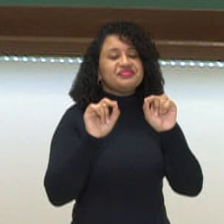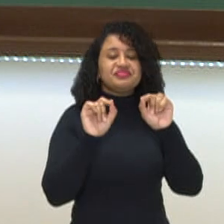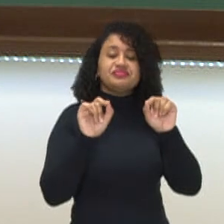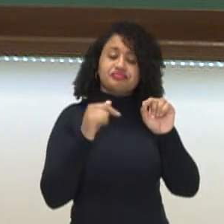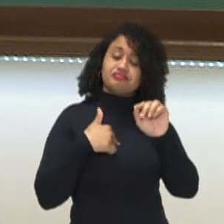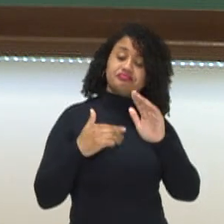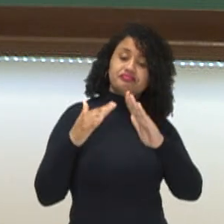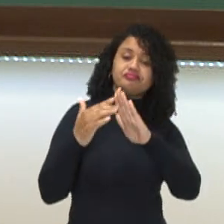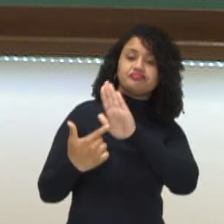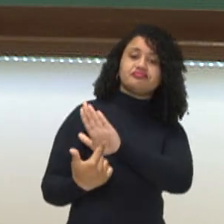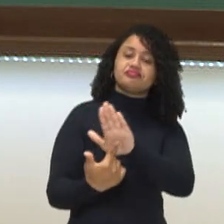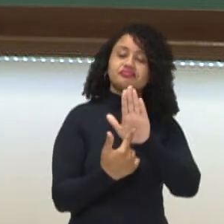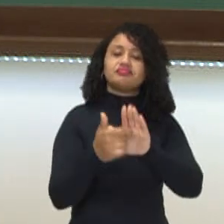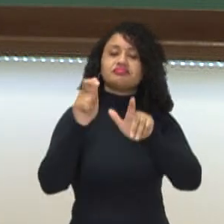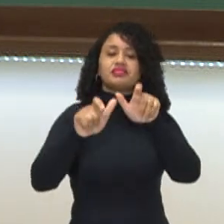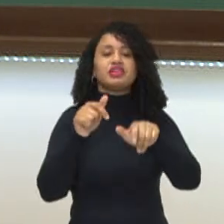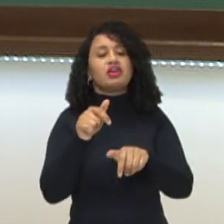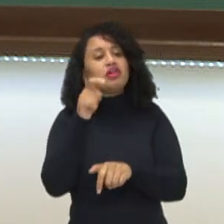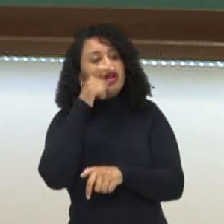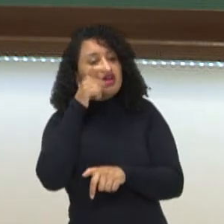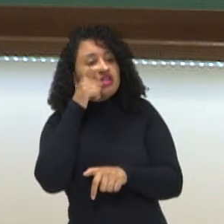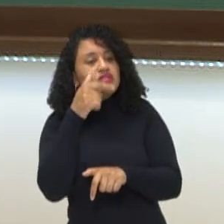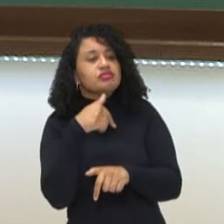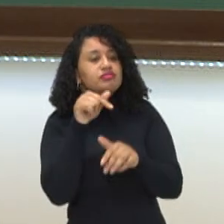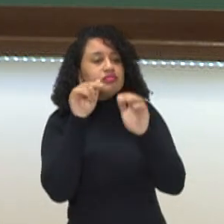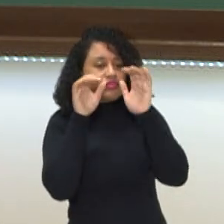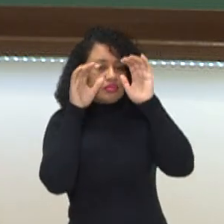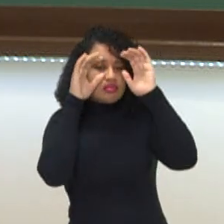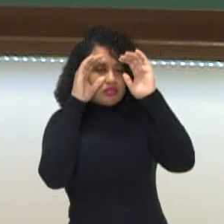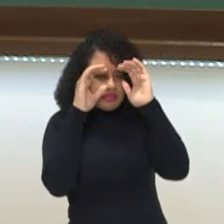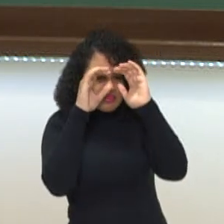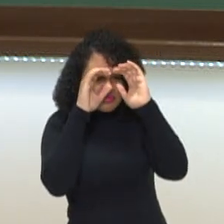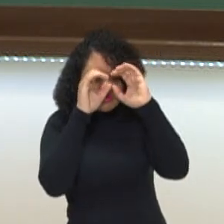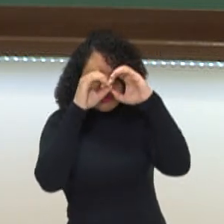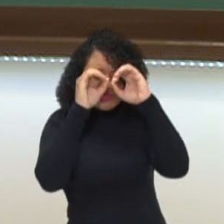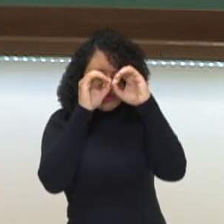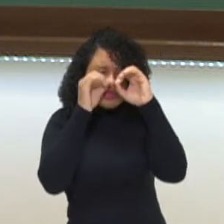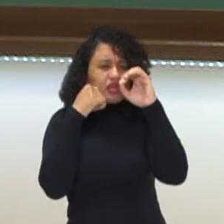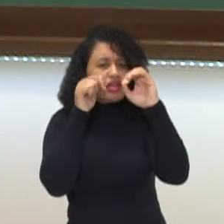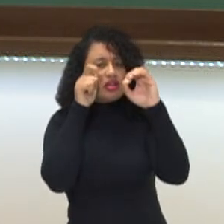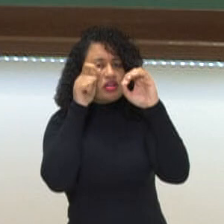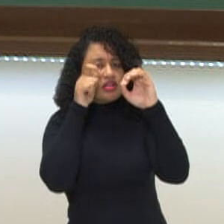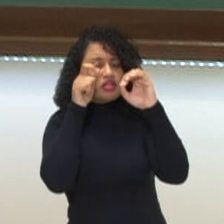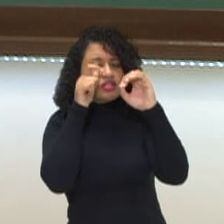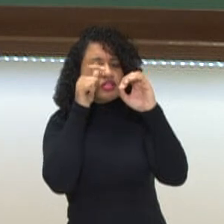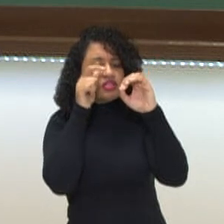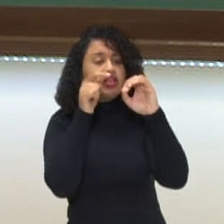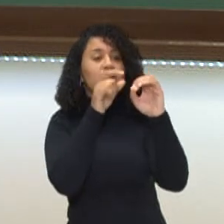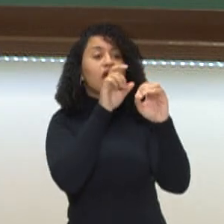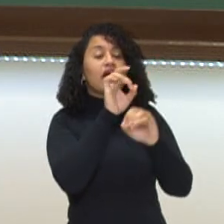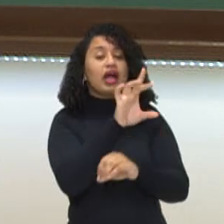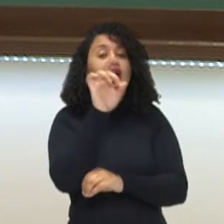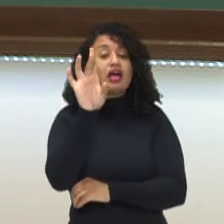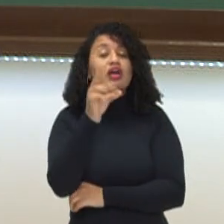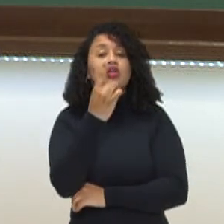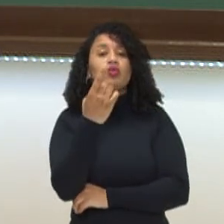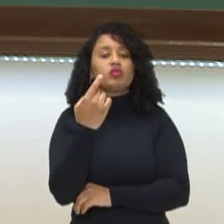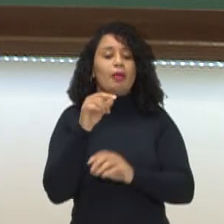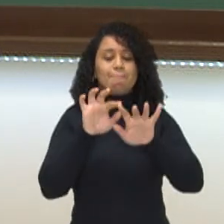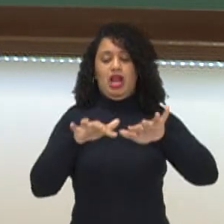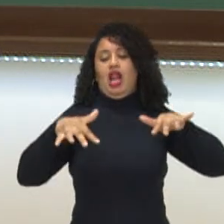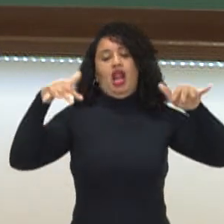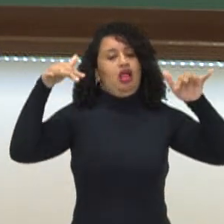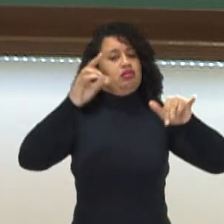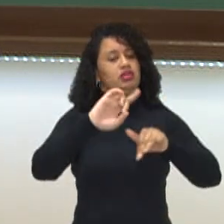espetáculo, o público assiste através de um buraquinho e o público assiste um de cada vez, um público por